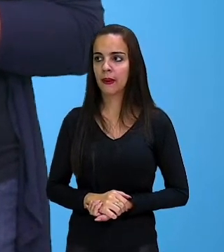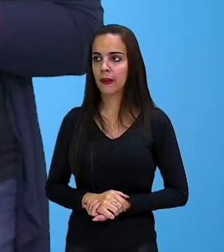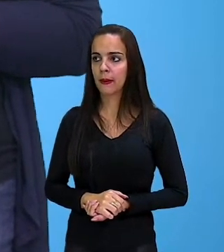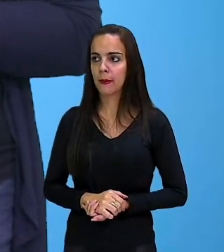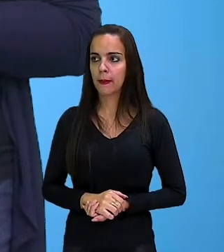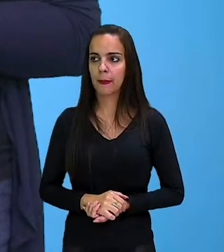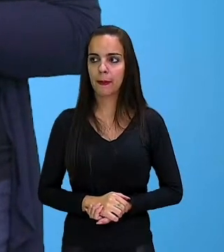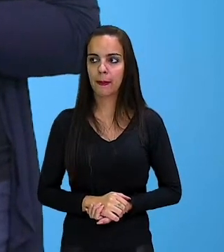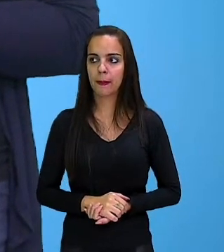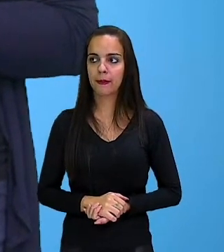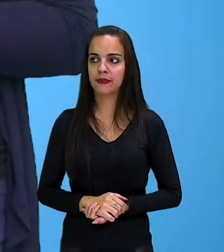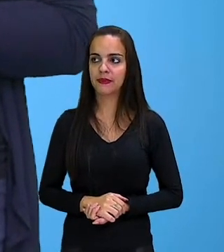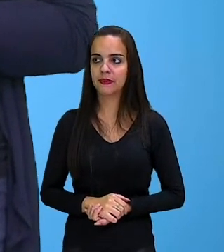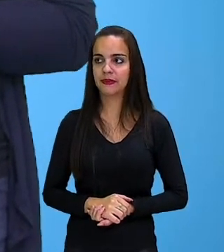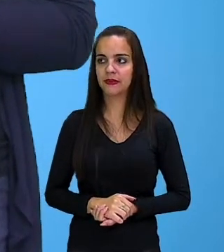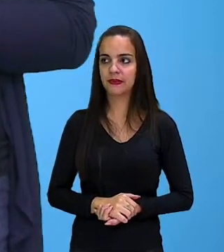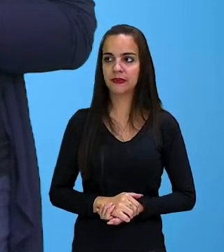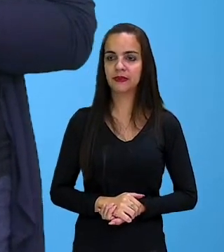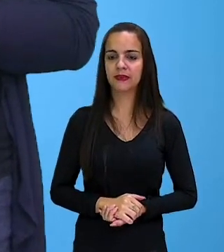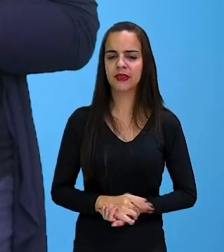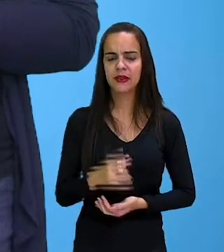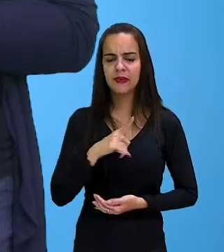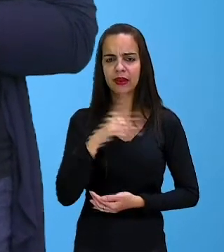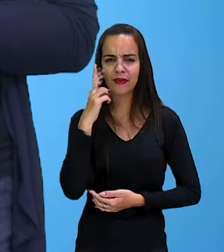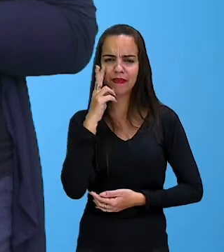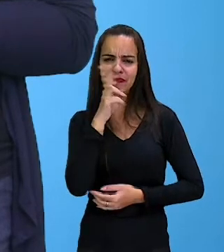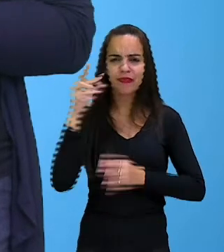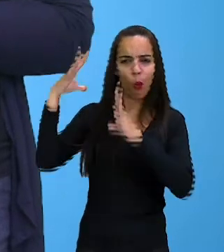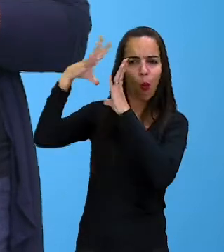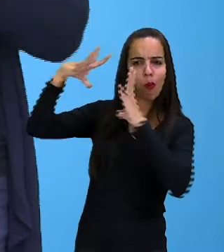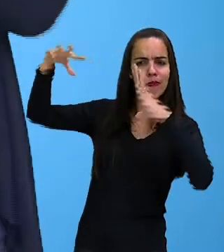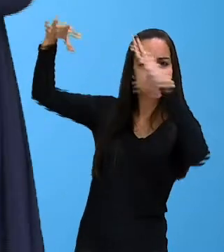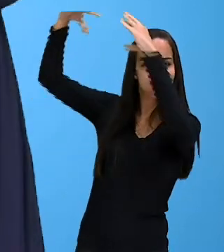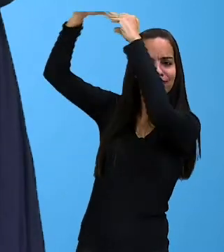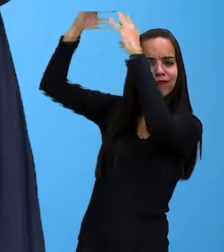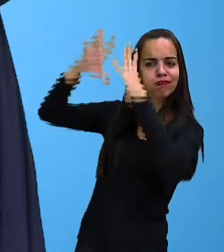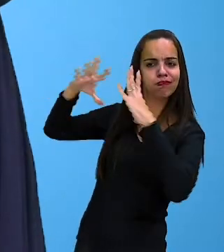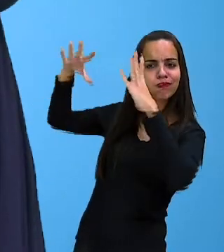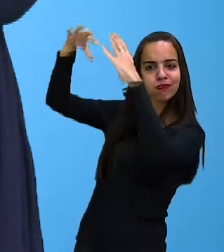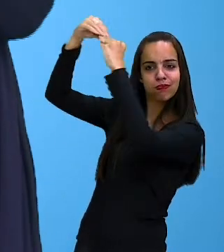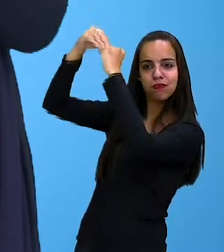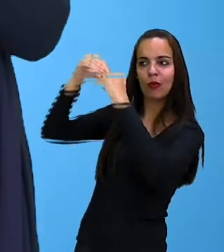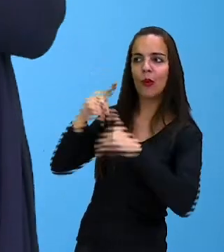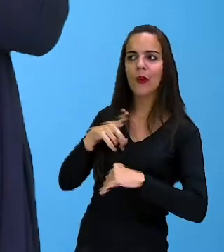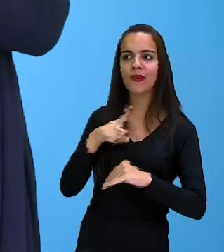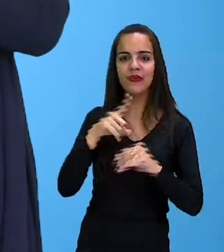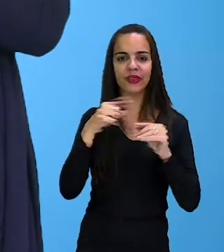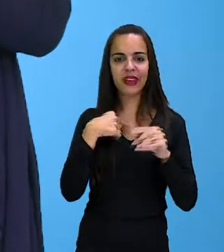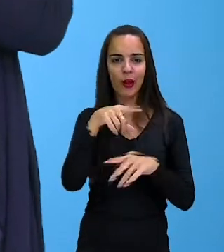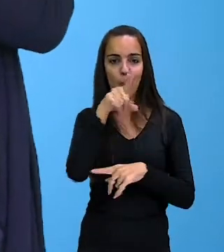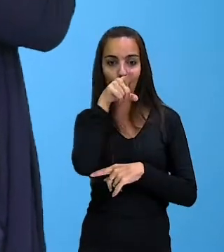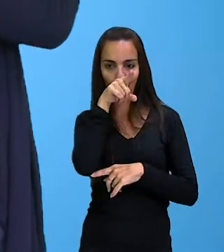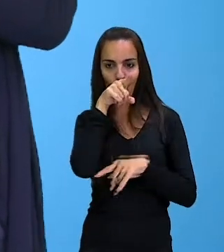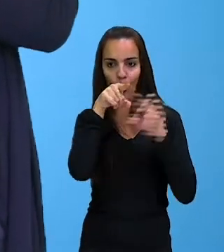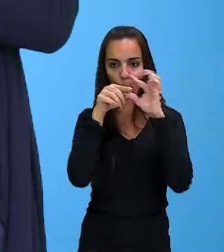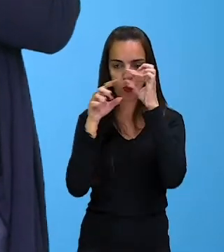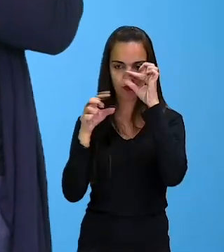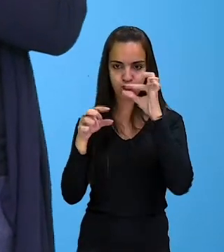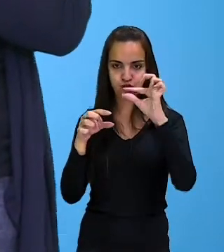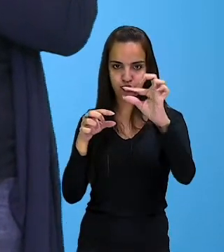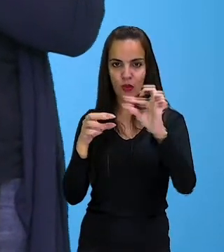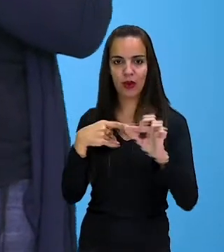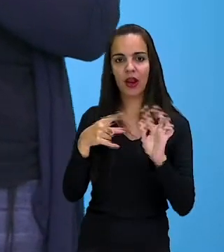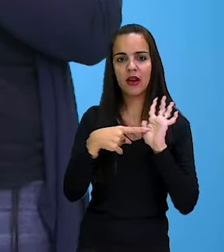E em cima, cada balãozinho está escrito alguma coisa. E no narizinho está o fake. Então, vamos